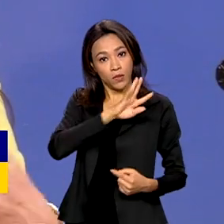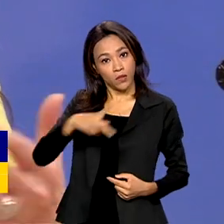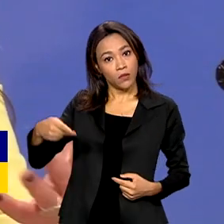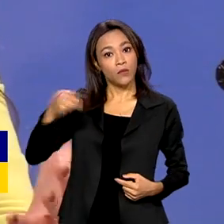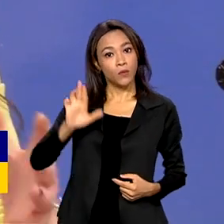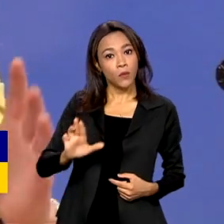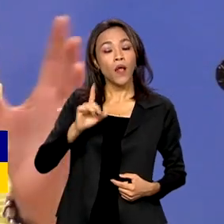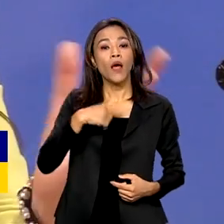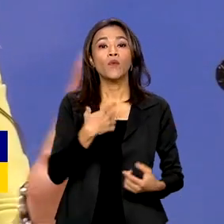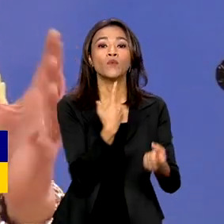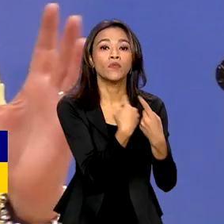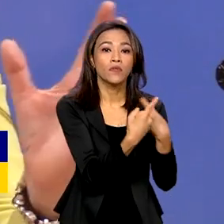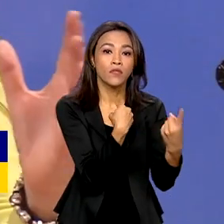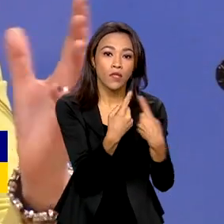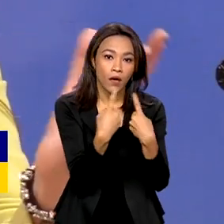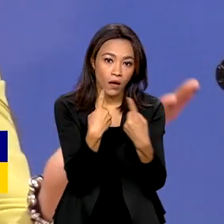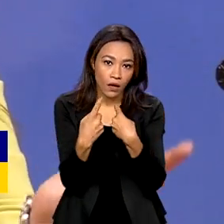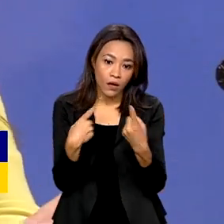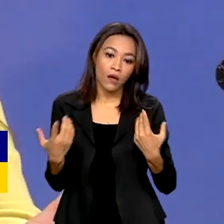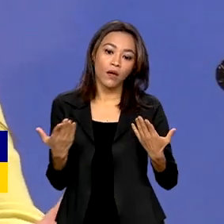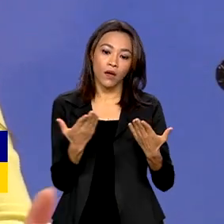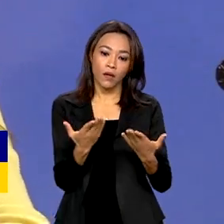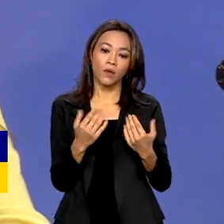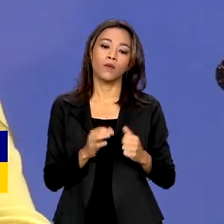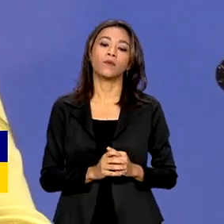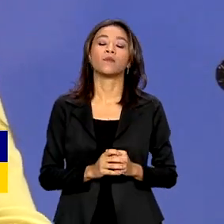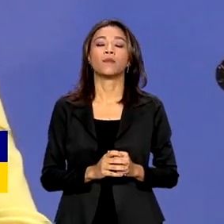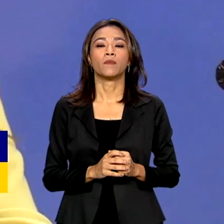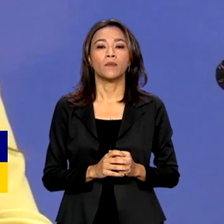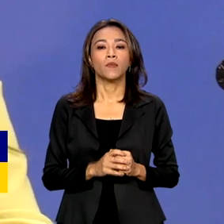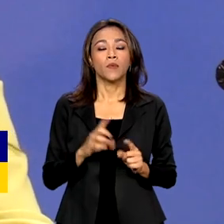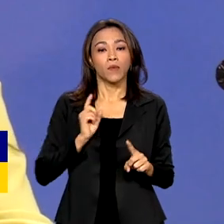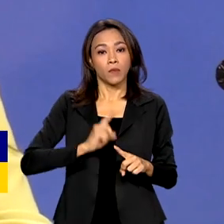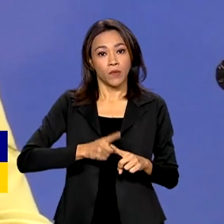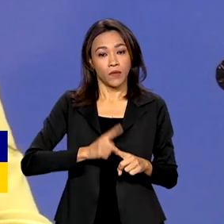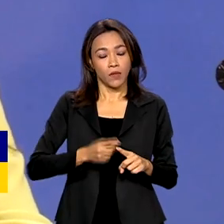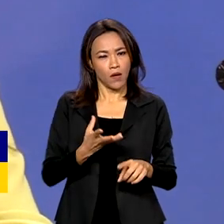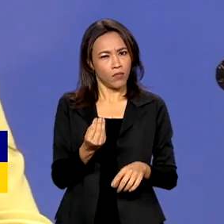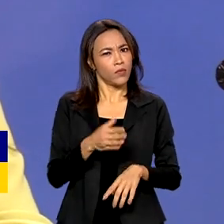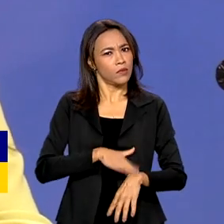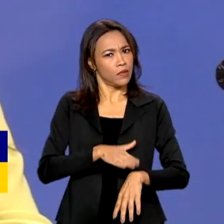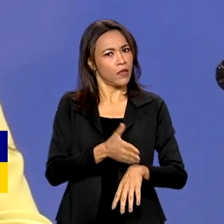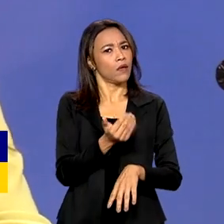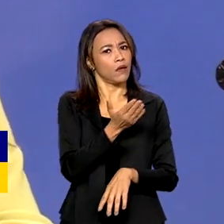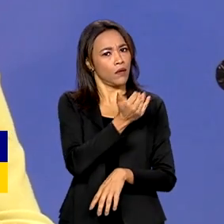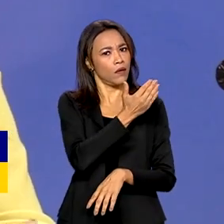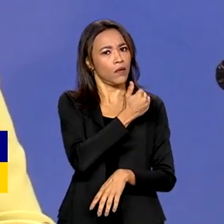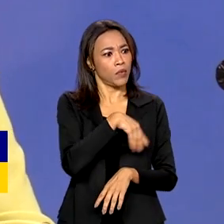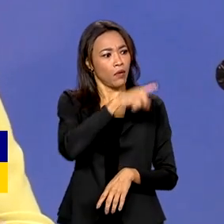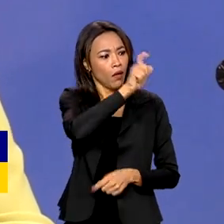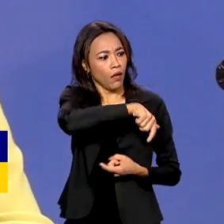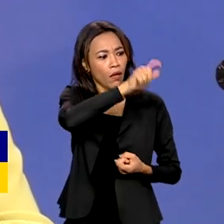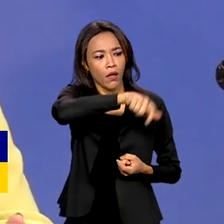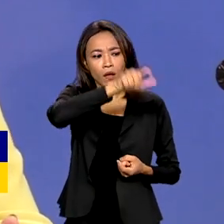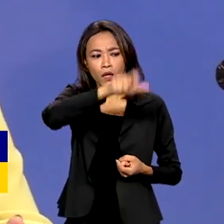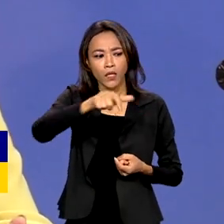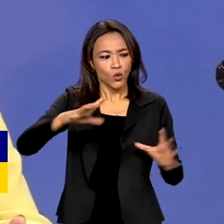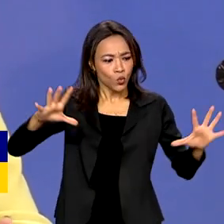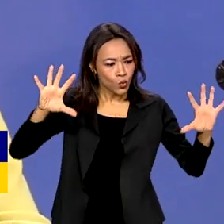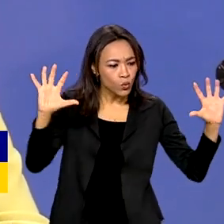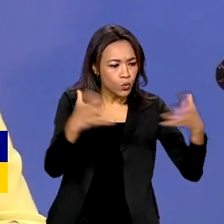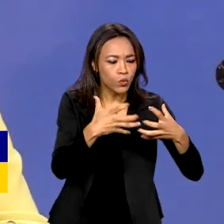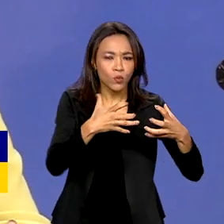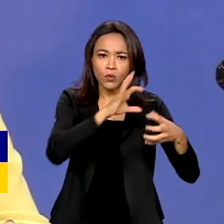até falou numa expressão, assim, uma espécie de retiro, porque há muito tempo os presidentes não se sentam todos